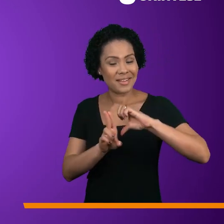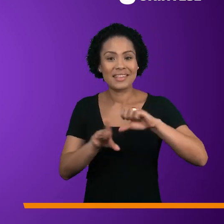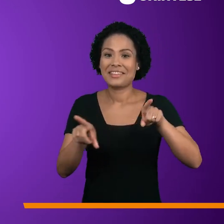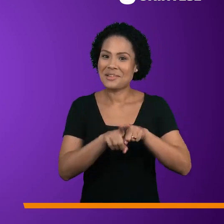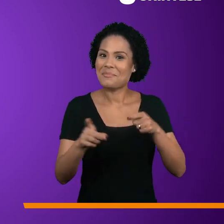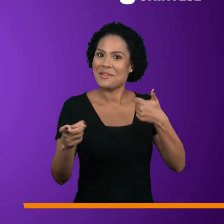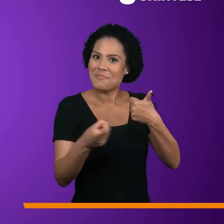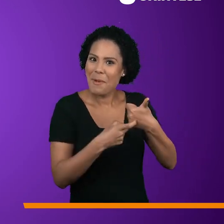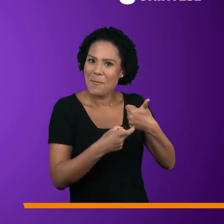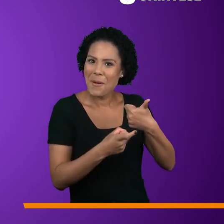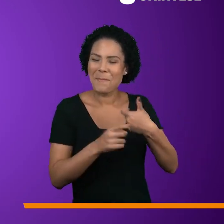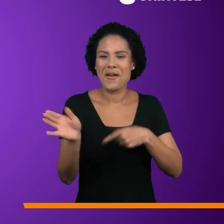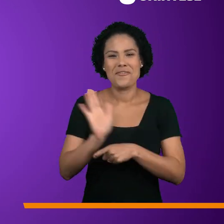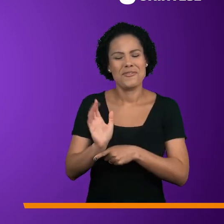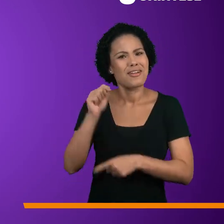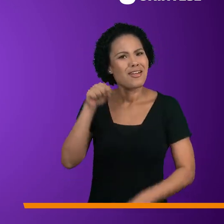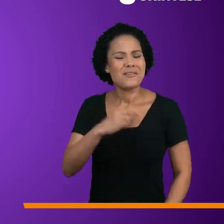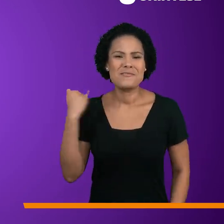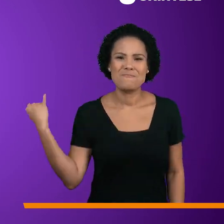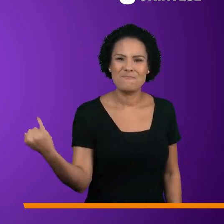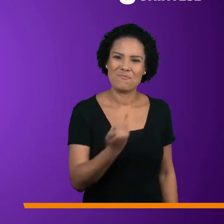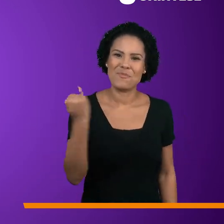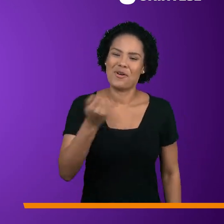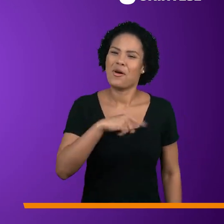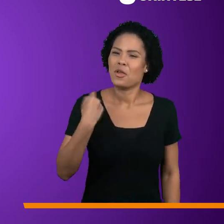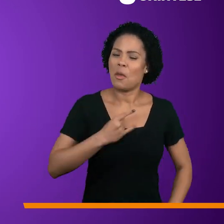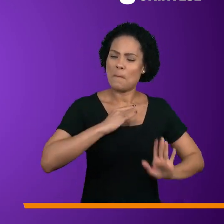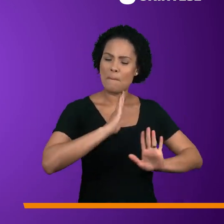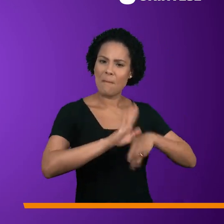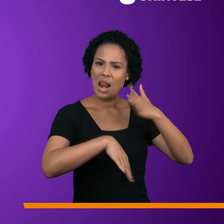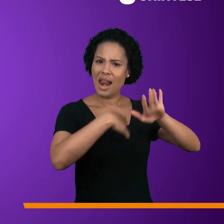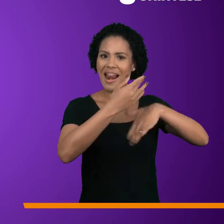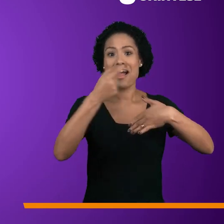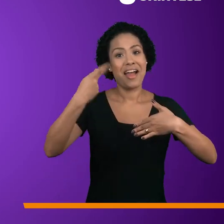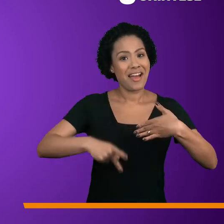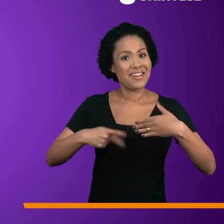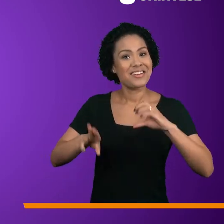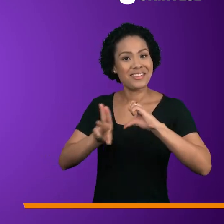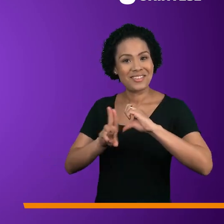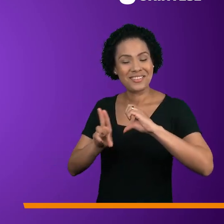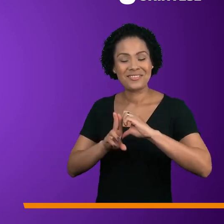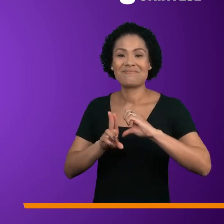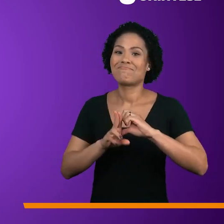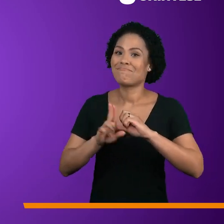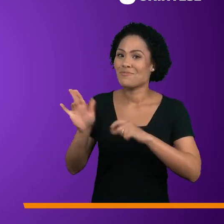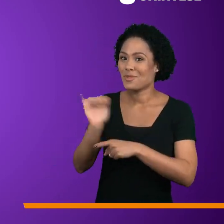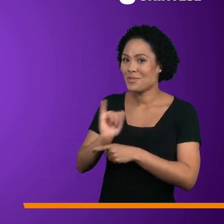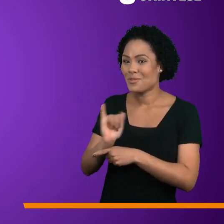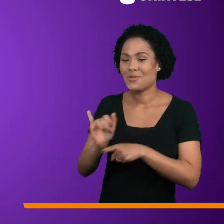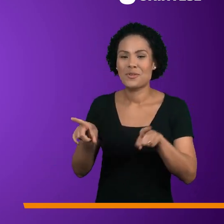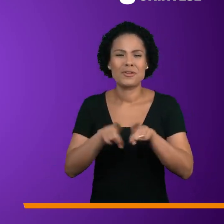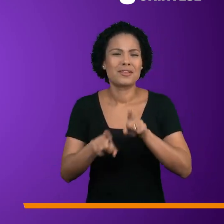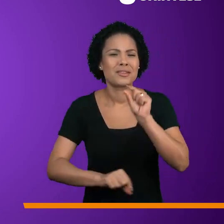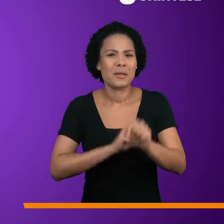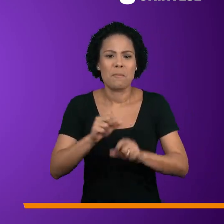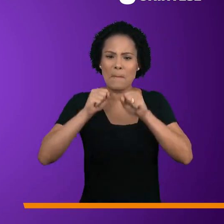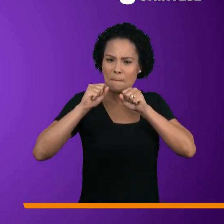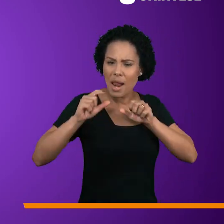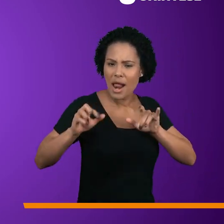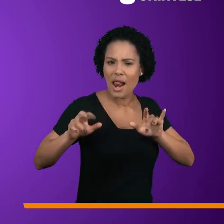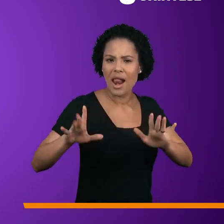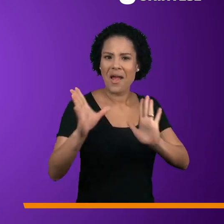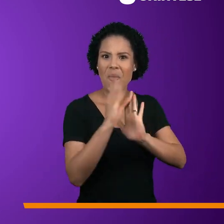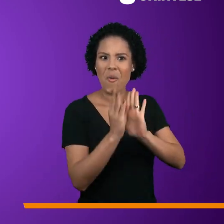nosso canal e já deixar o like neste vídeo. Isso é bem importante para o crescimento aqui no YouTube e para que a gente